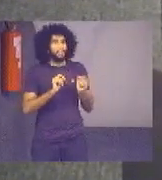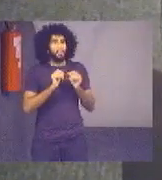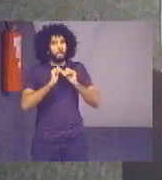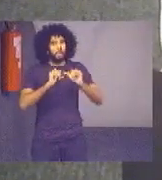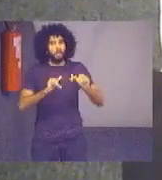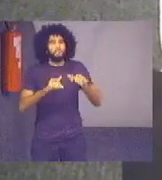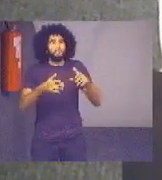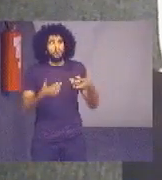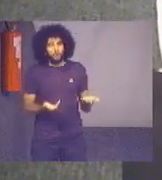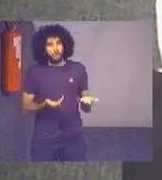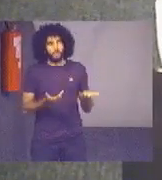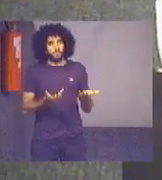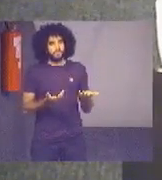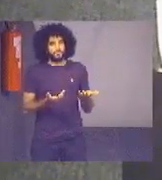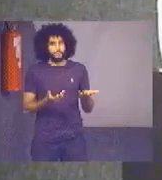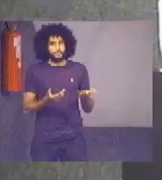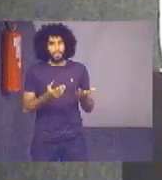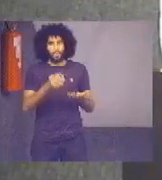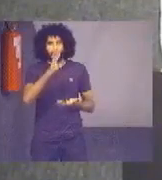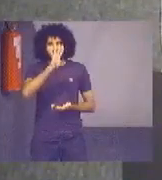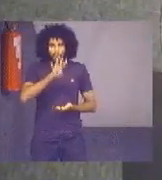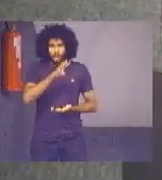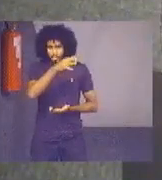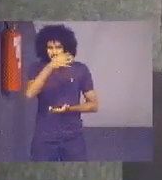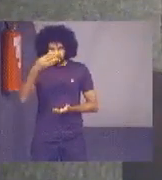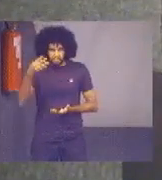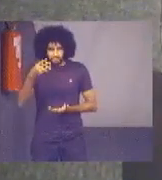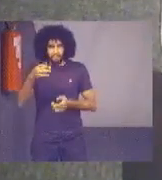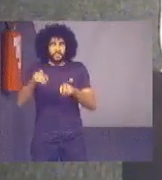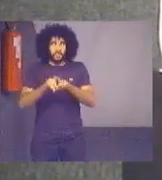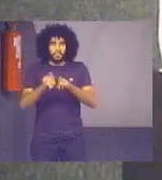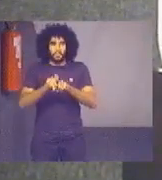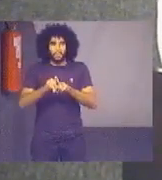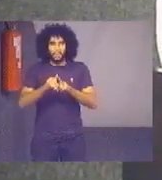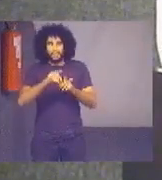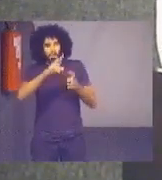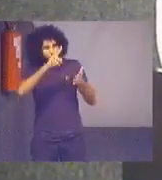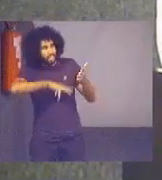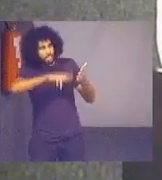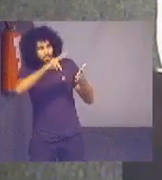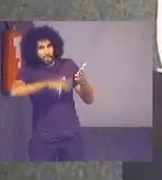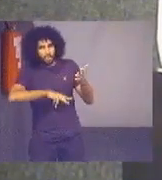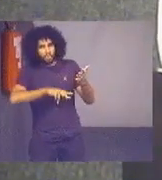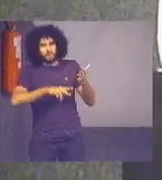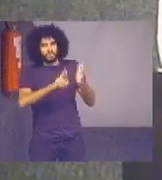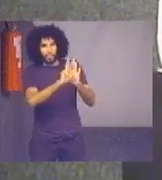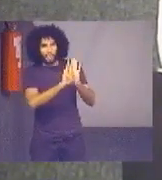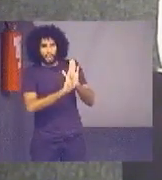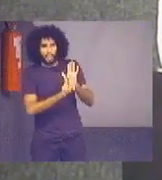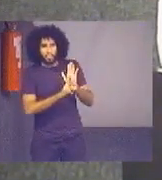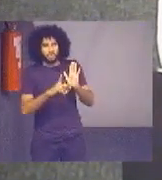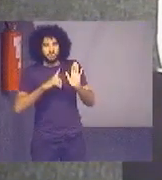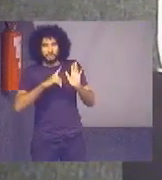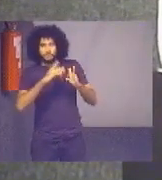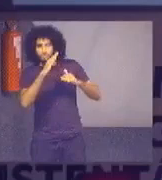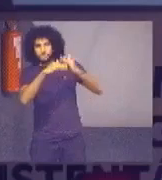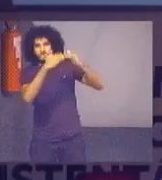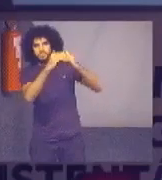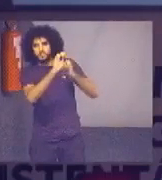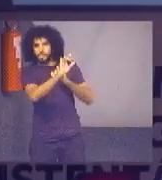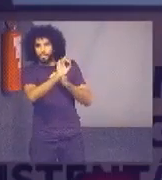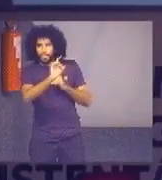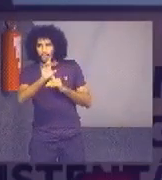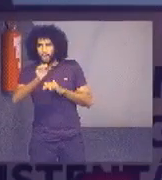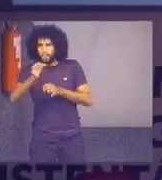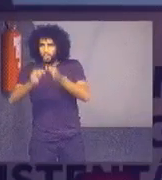dos dados estatísticos, mas também informações por meio da leitura dos relatórios de desempenho que cada tribunal compõe.